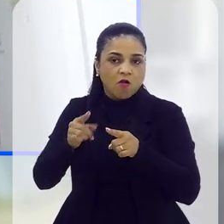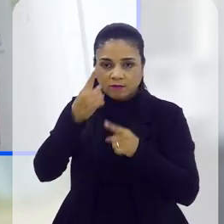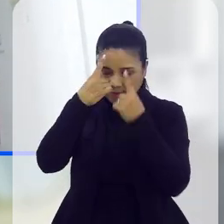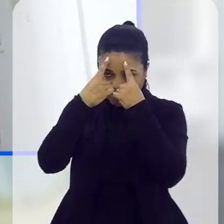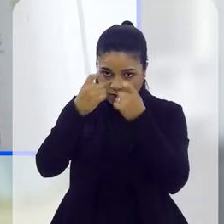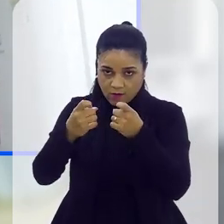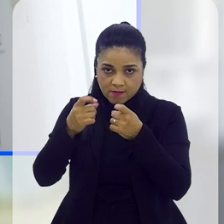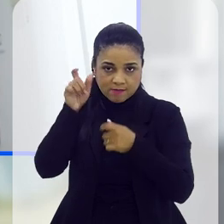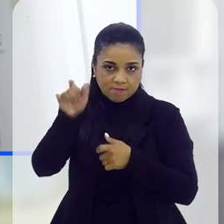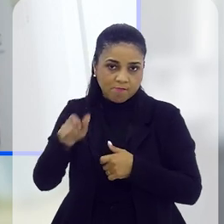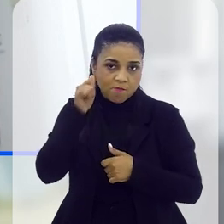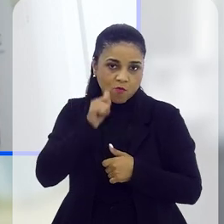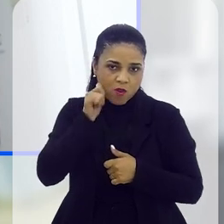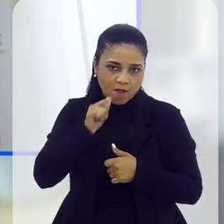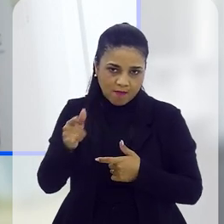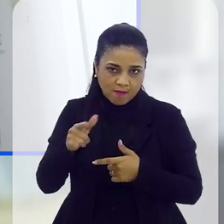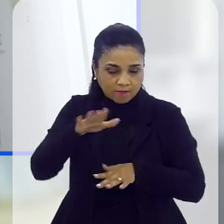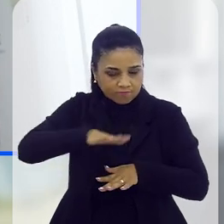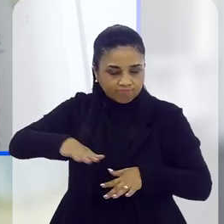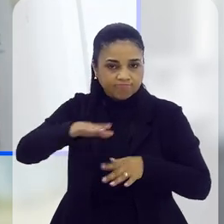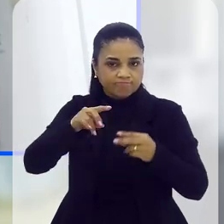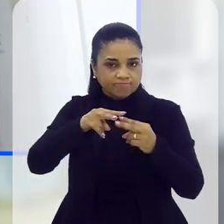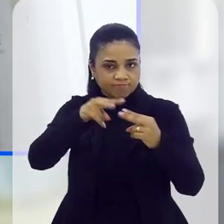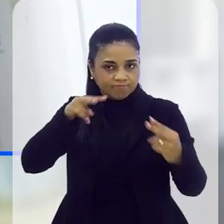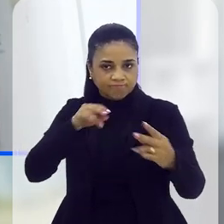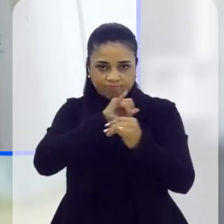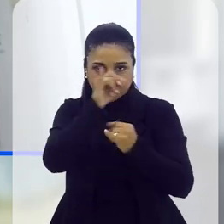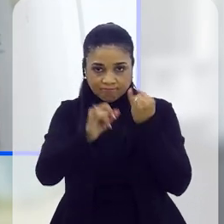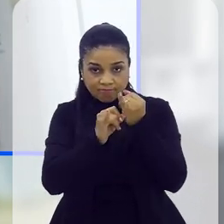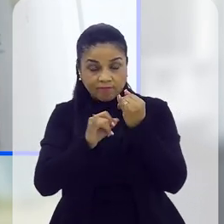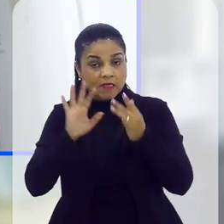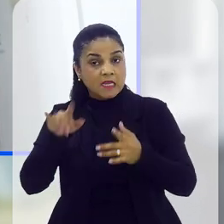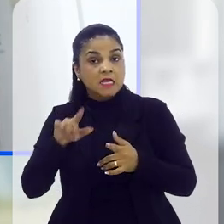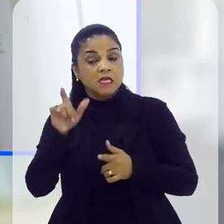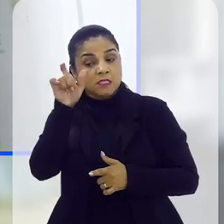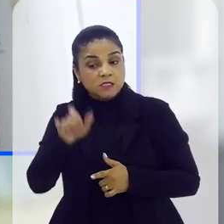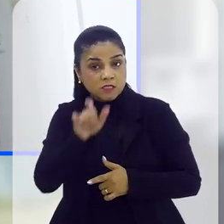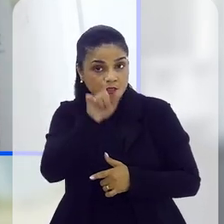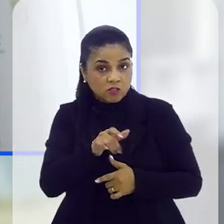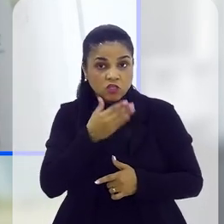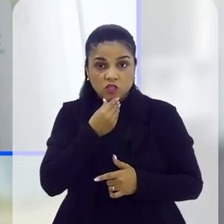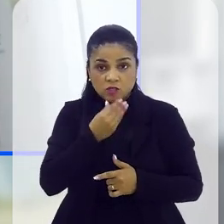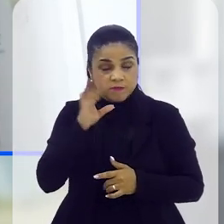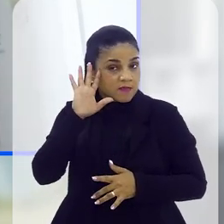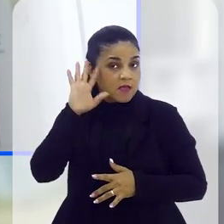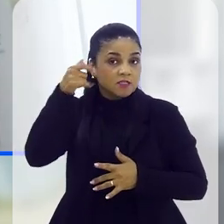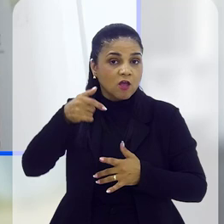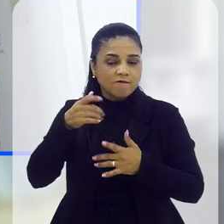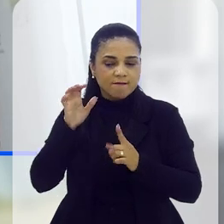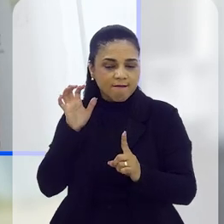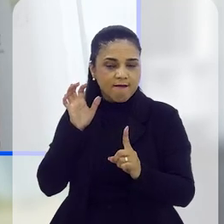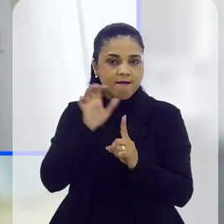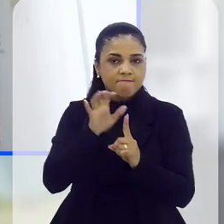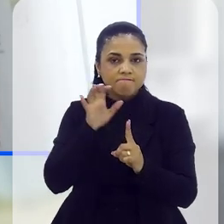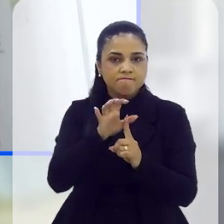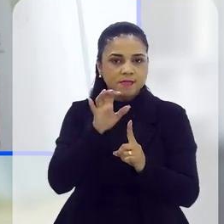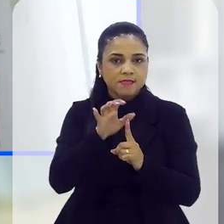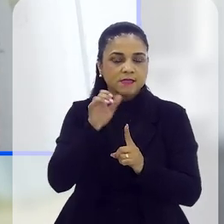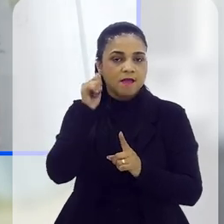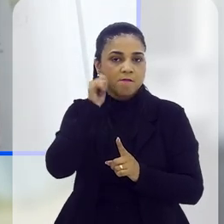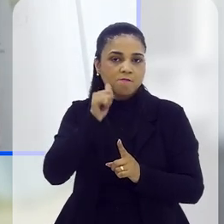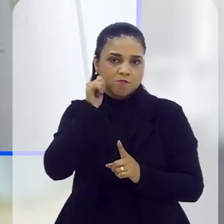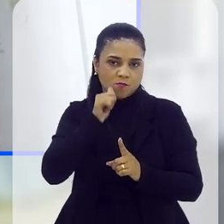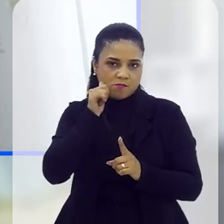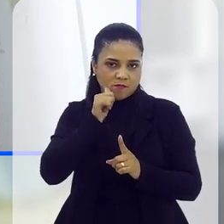violências contra as mulheres no âmbito virtual, e eles resolvem ameaçar essas mulheres